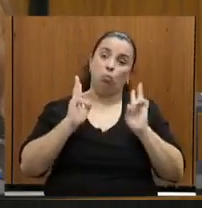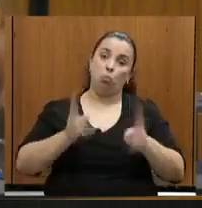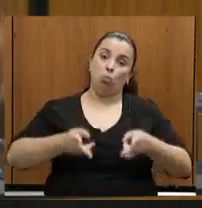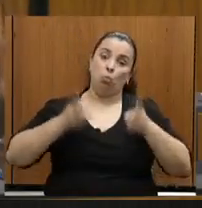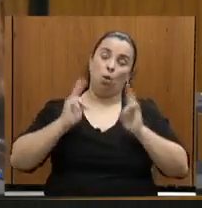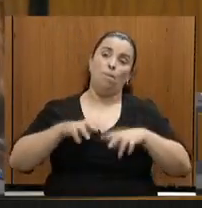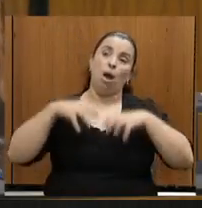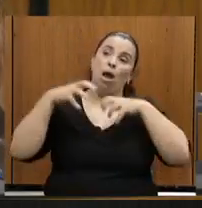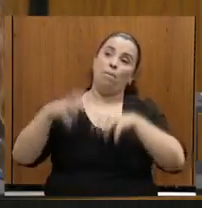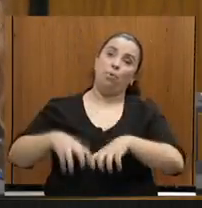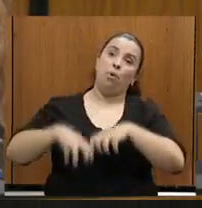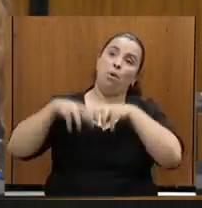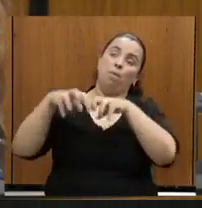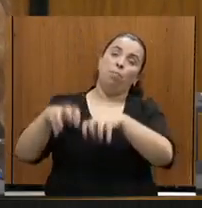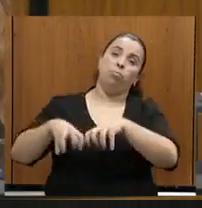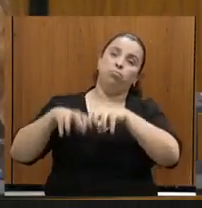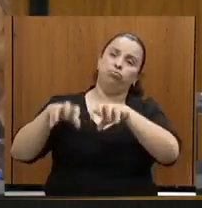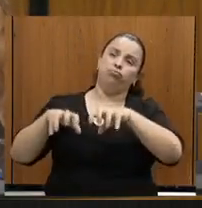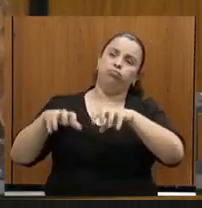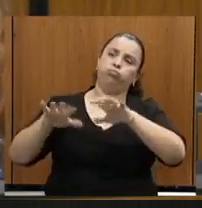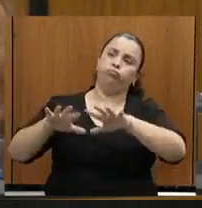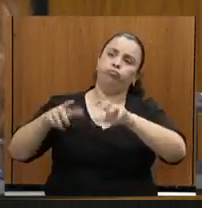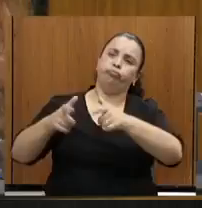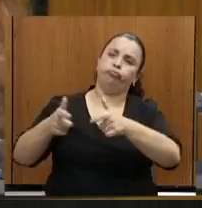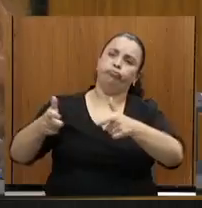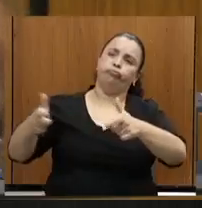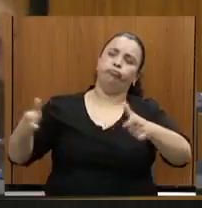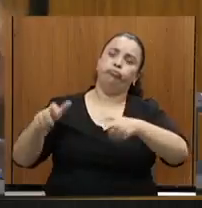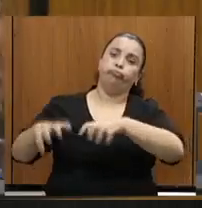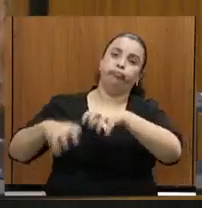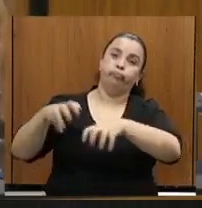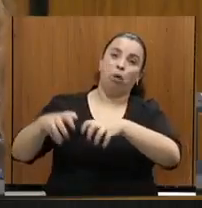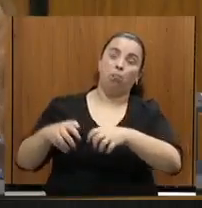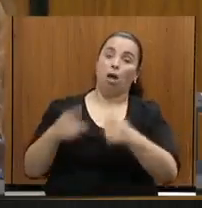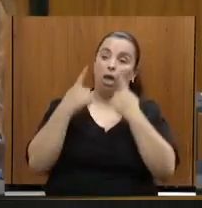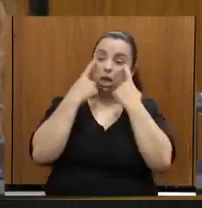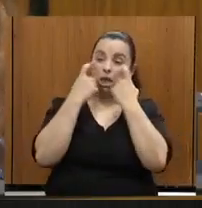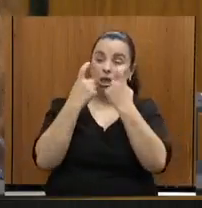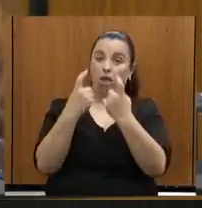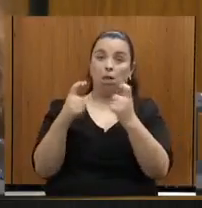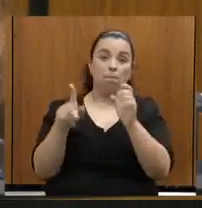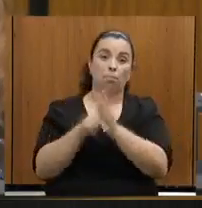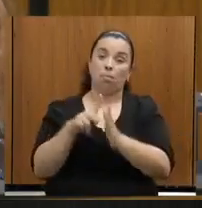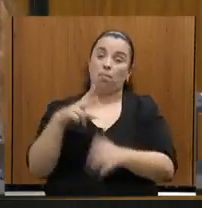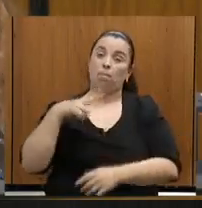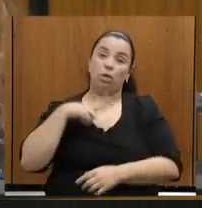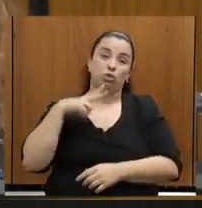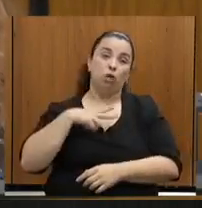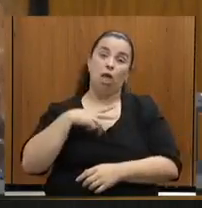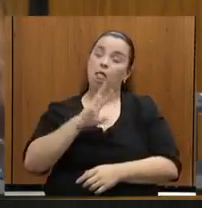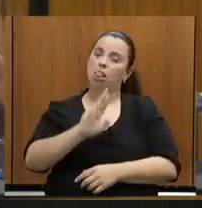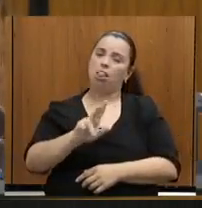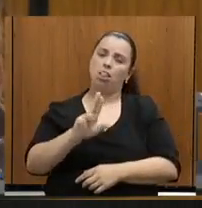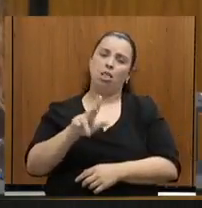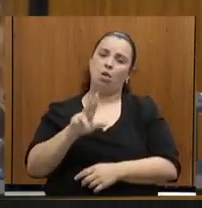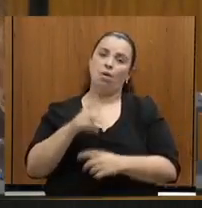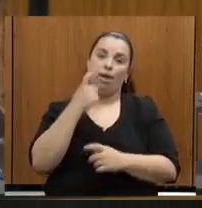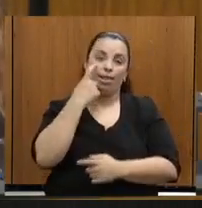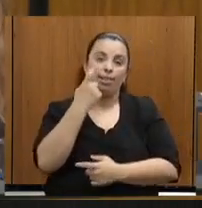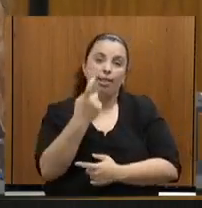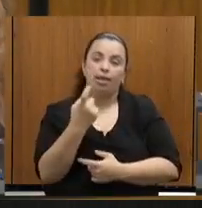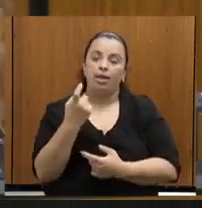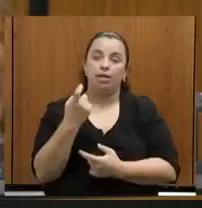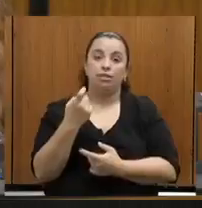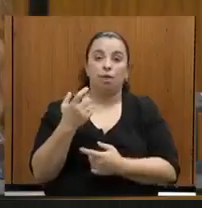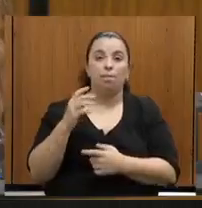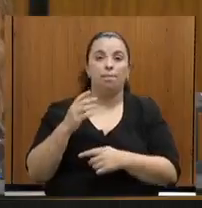avançando e avançando dentro dos seus interesses que não são públicos, não geram empregos ou não movimentam